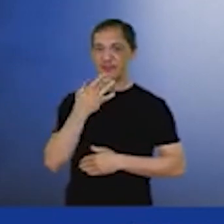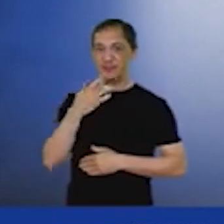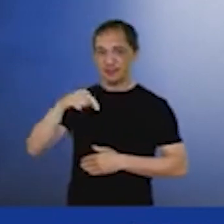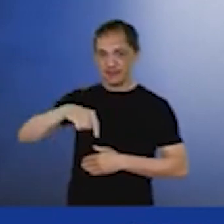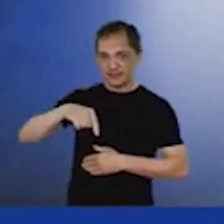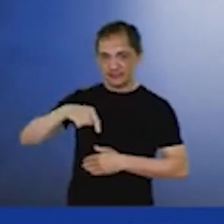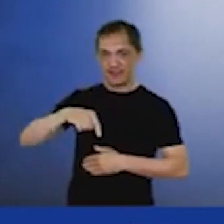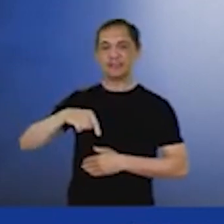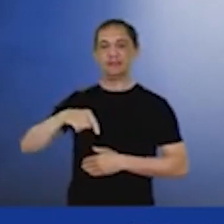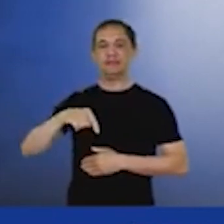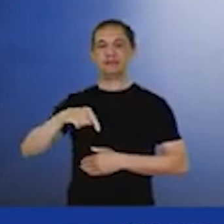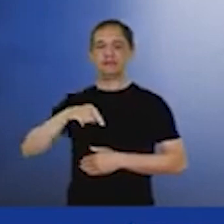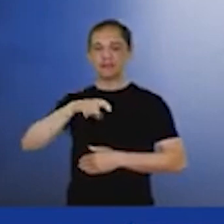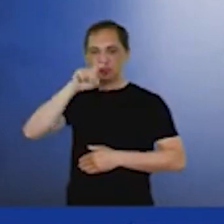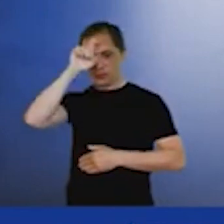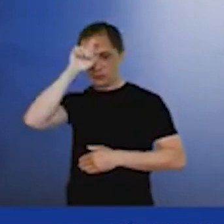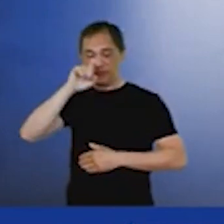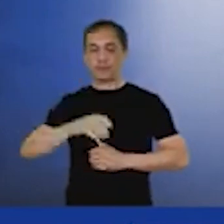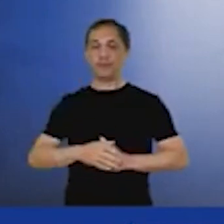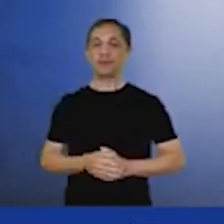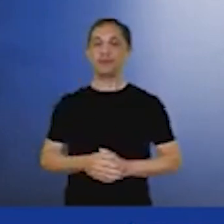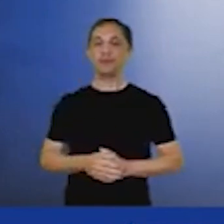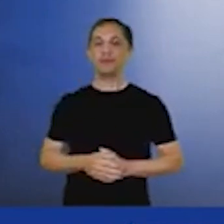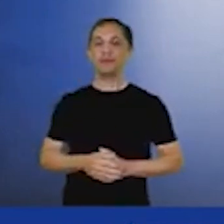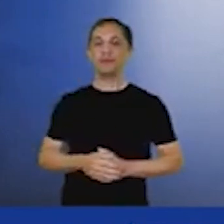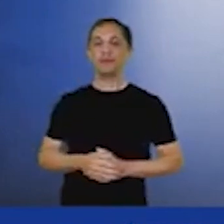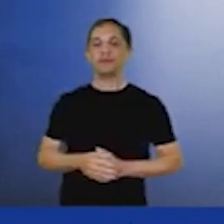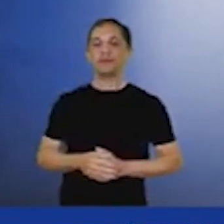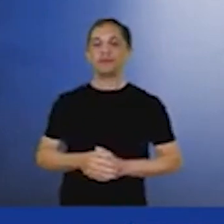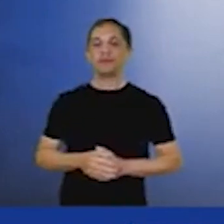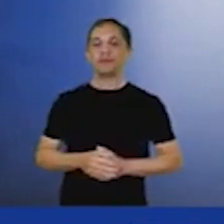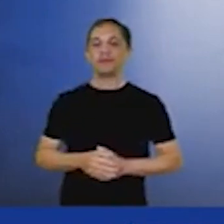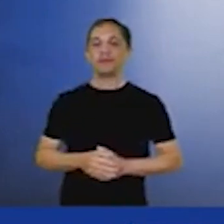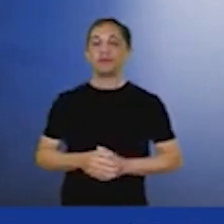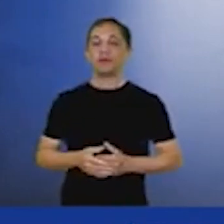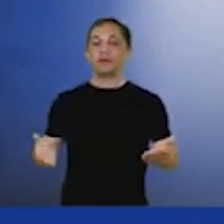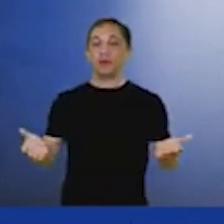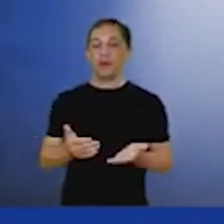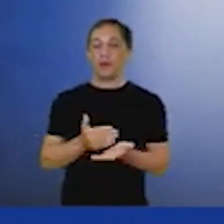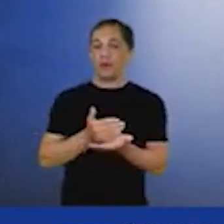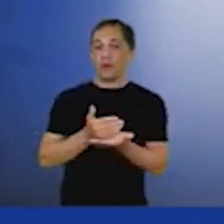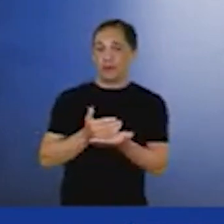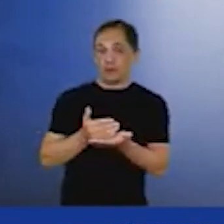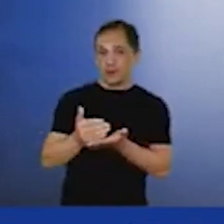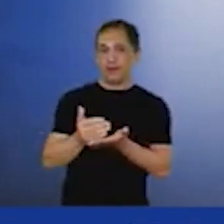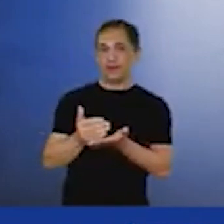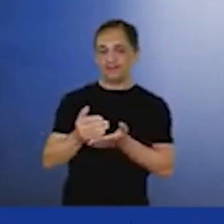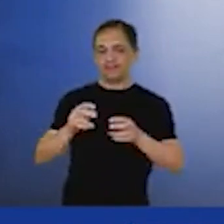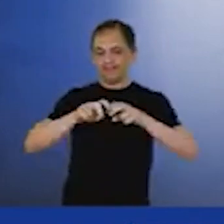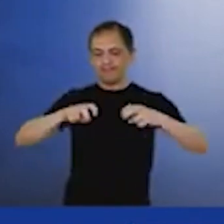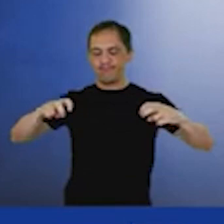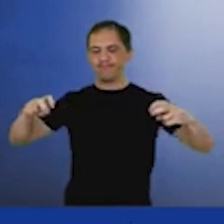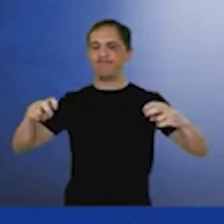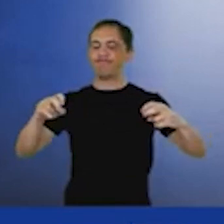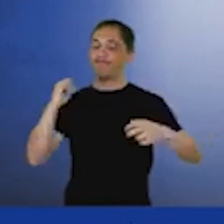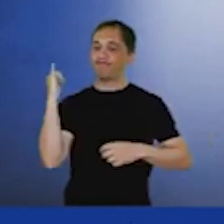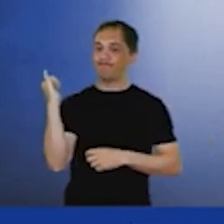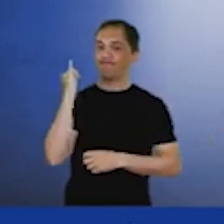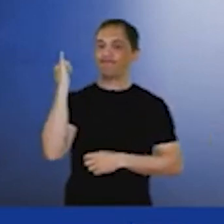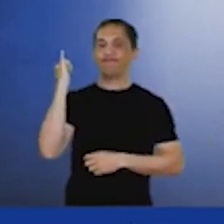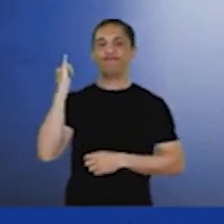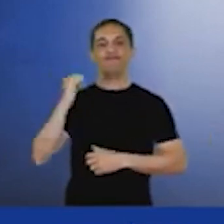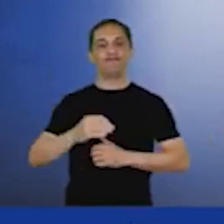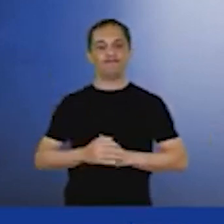Charmel Sheik. Vamos iniciar a tarde de hoje com esse painel, que é muito necessário, muito importante, de